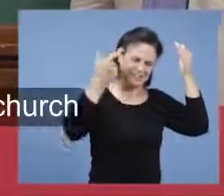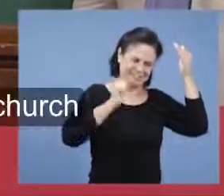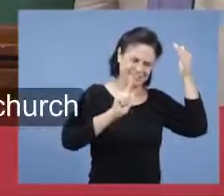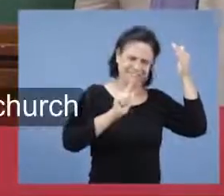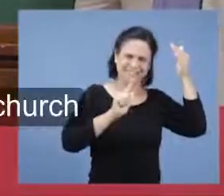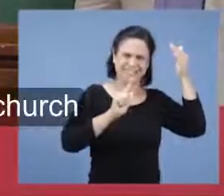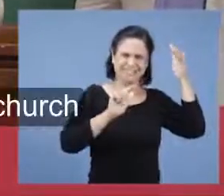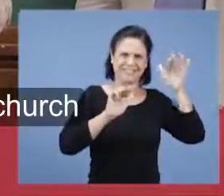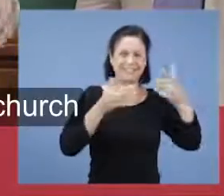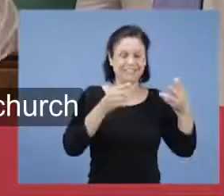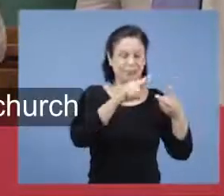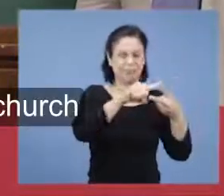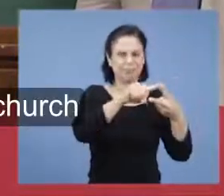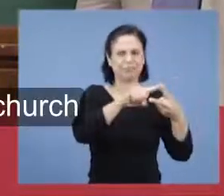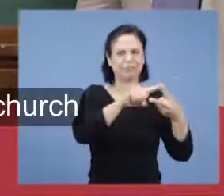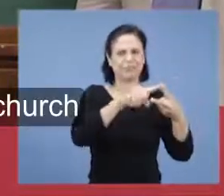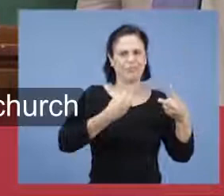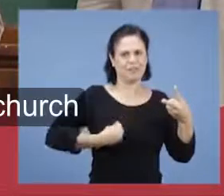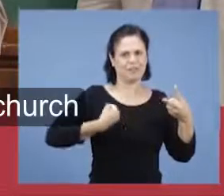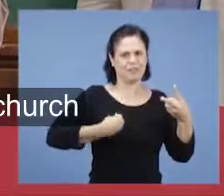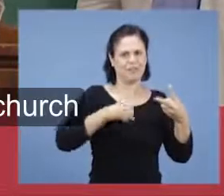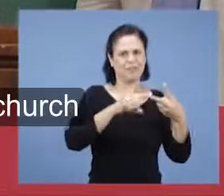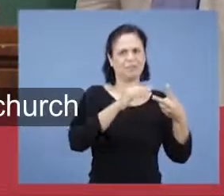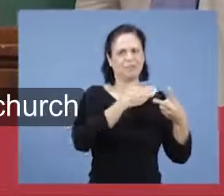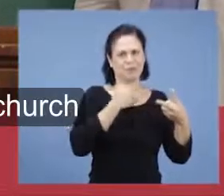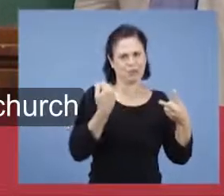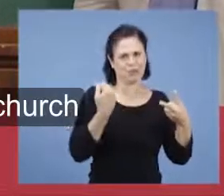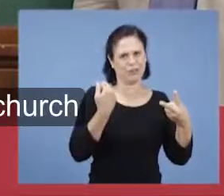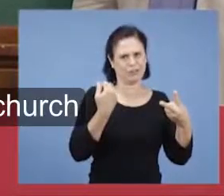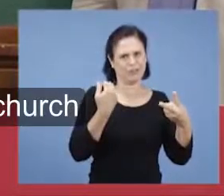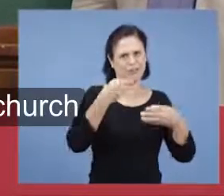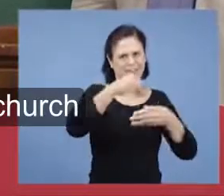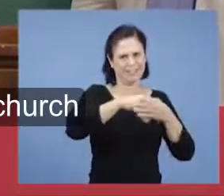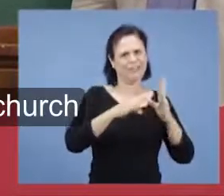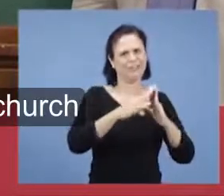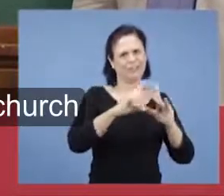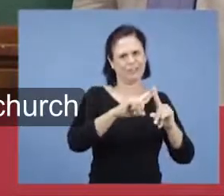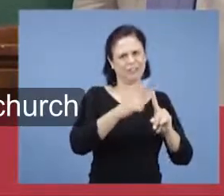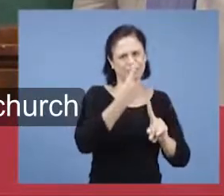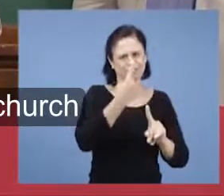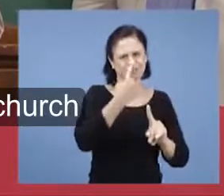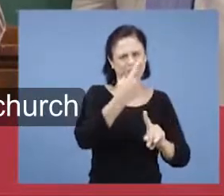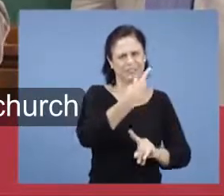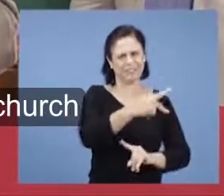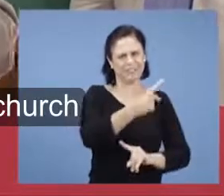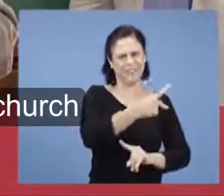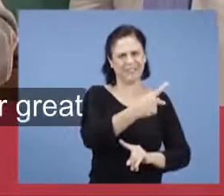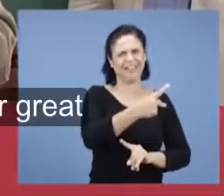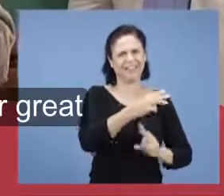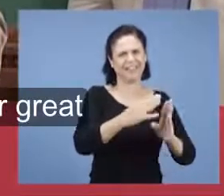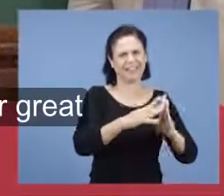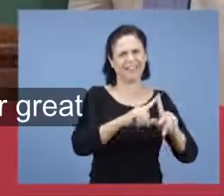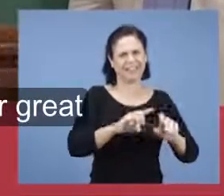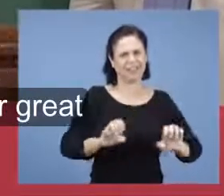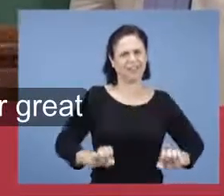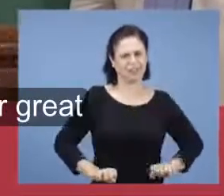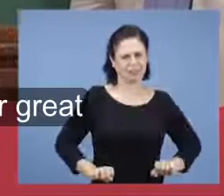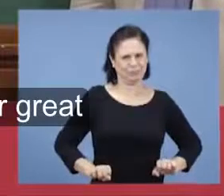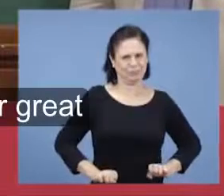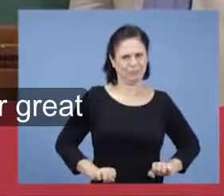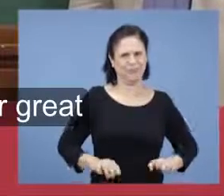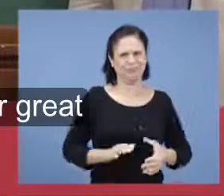Então, vida e morte, estava na intimidade da igreja daquele período.